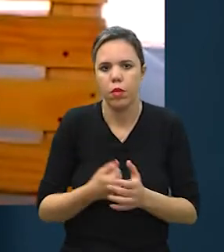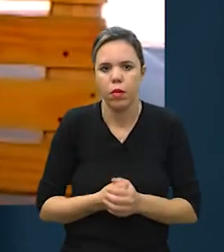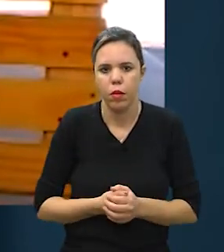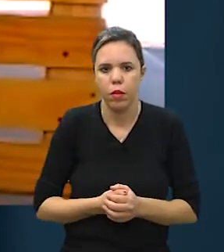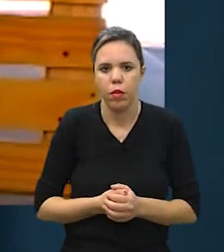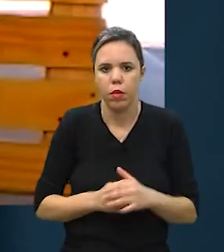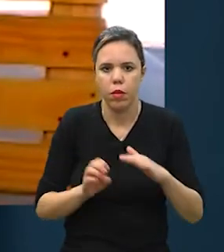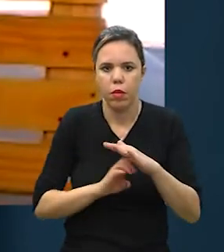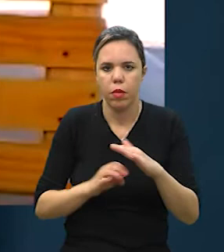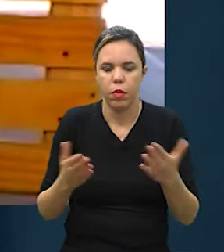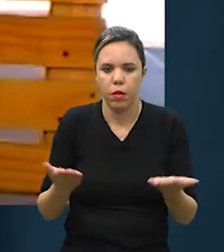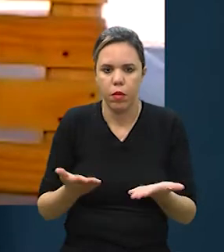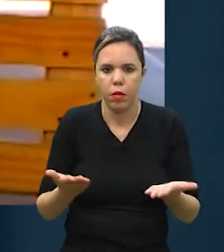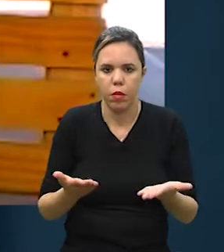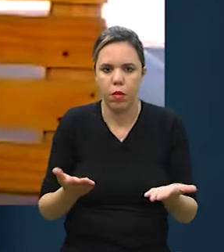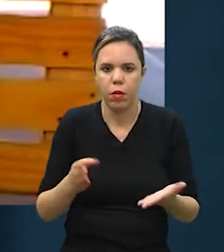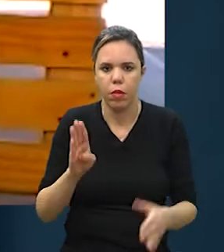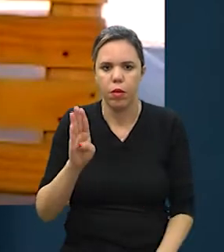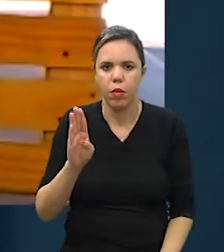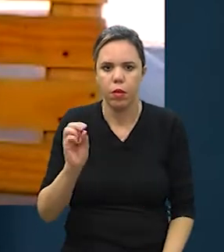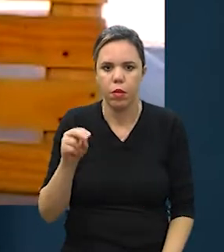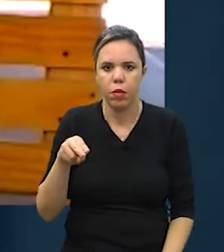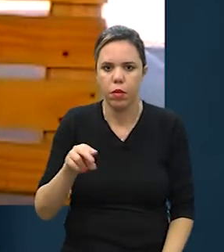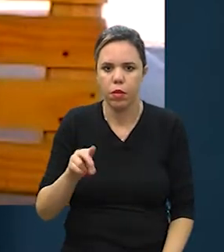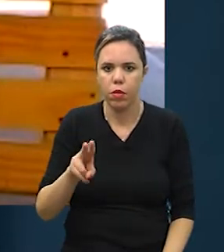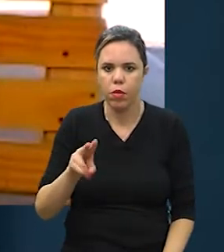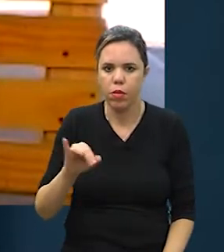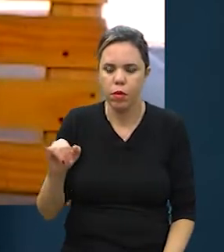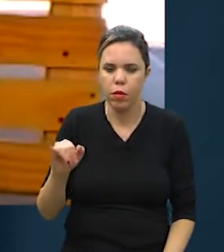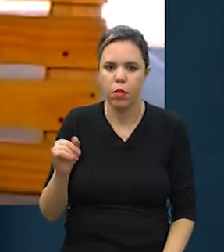aconteceu. A empresa hoje, a Bonevi,